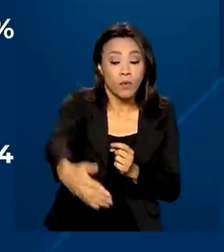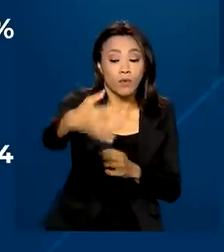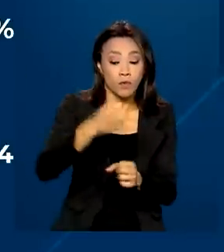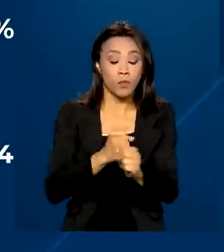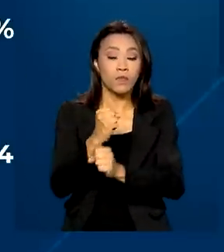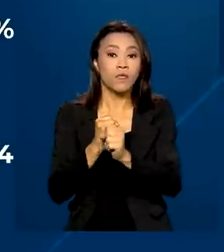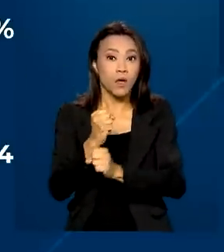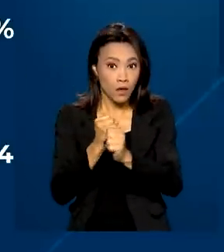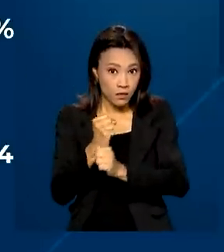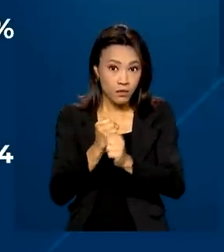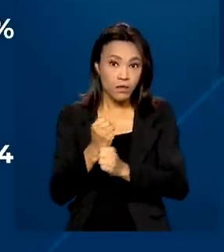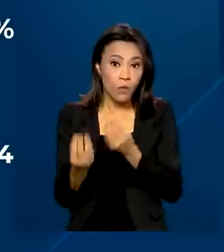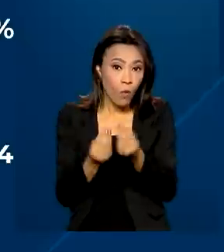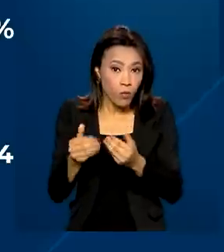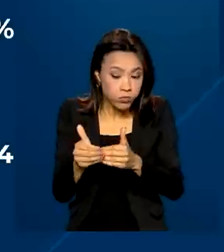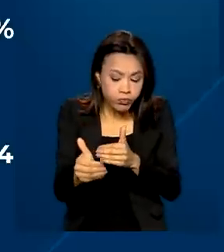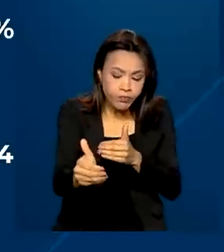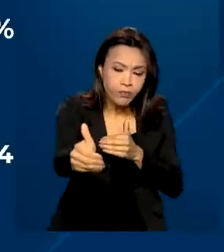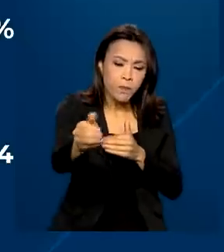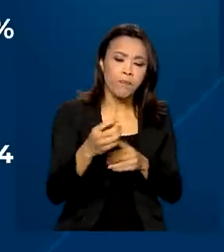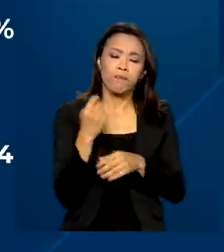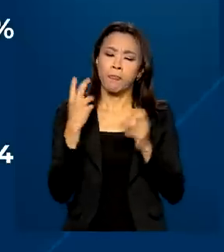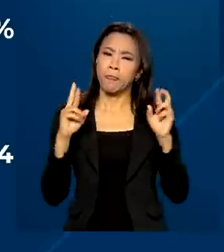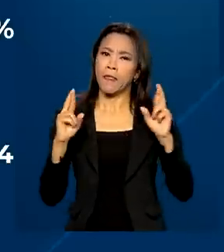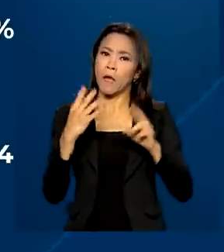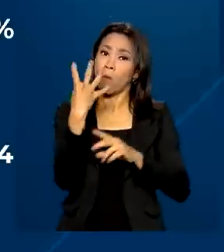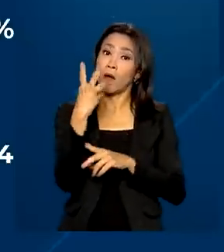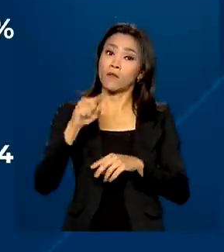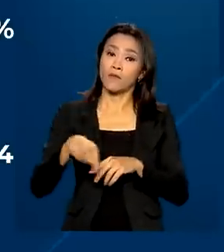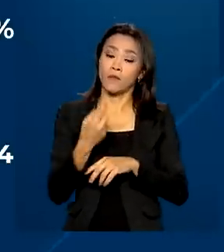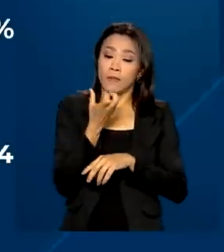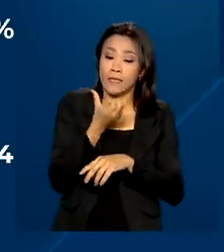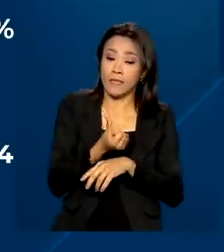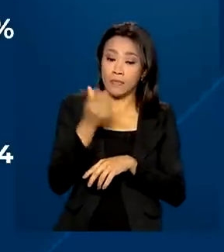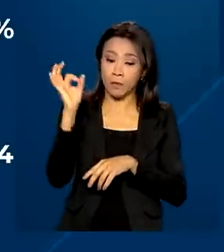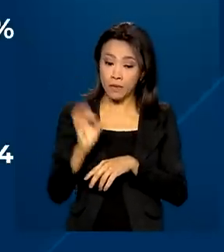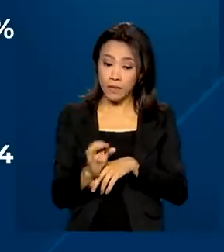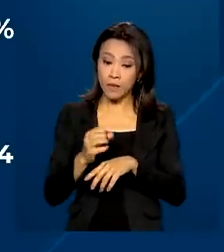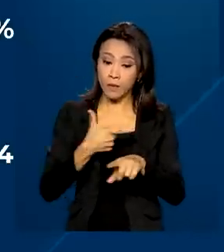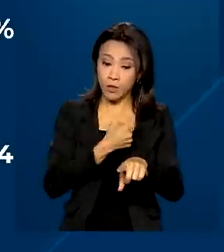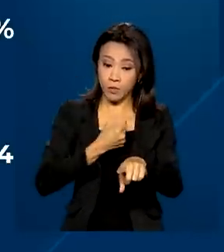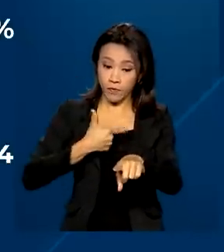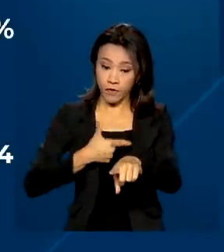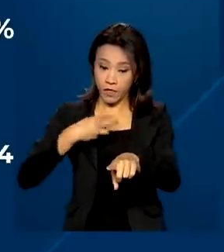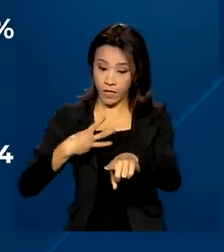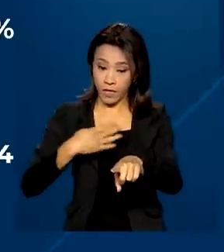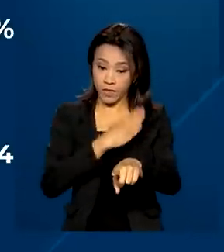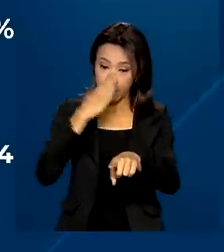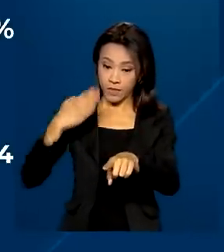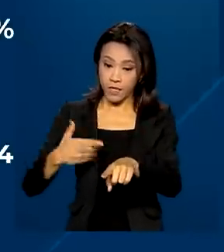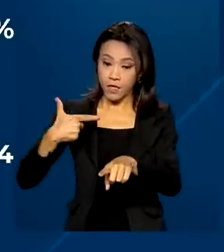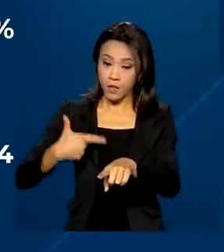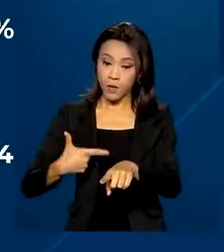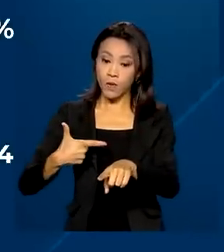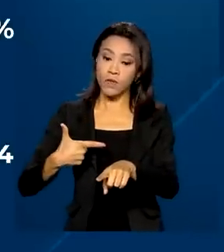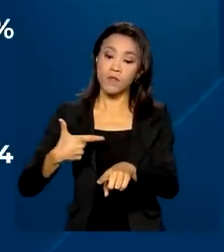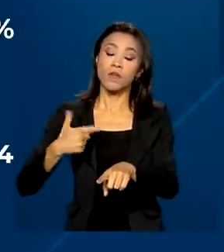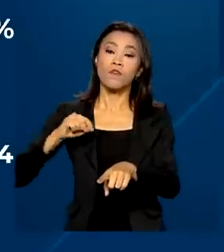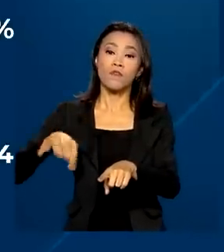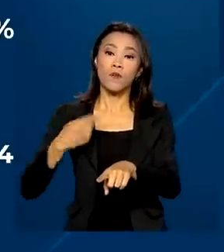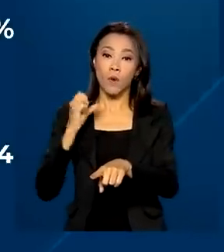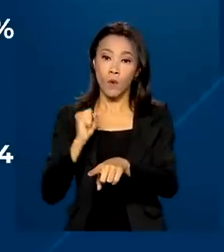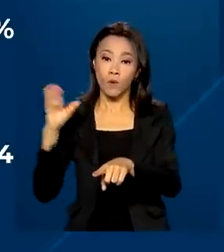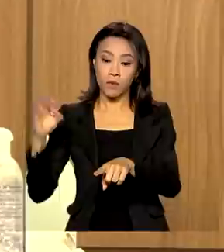A expectativa é de 4,6% em 2023 e 2,8% em